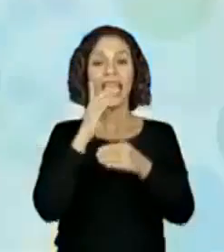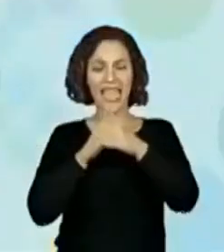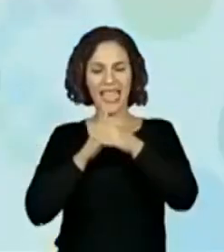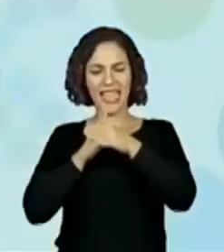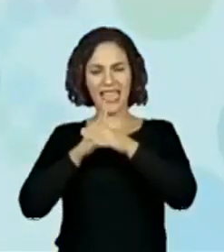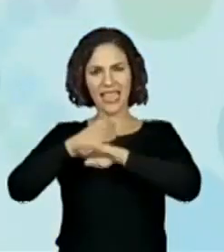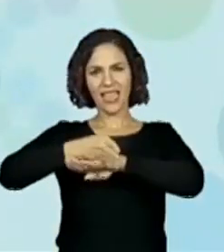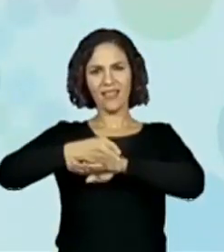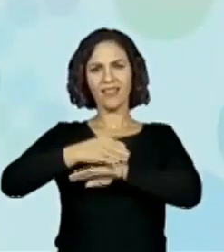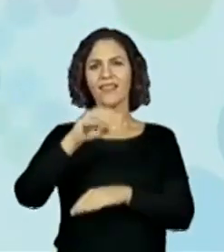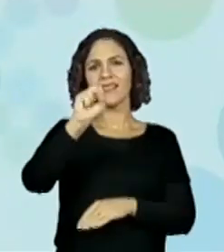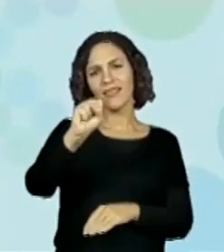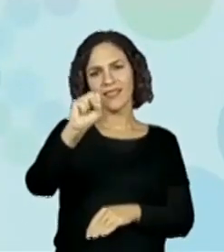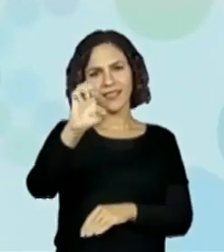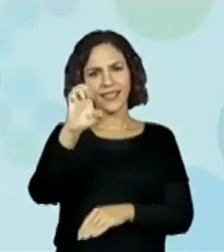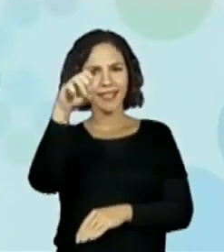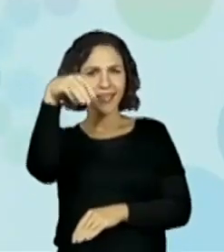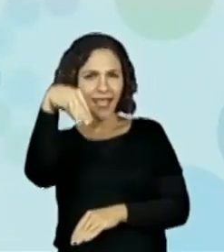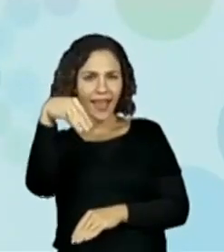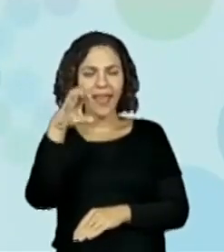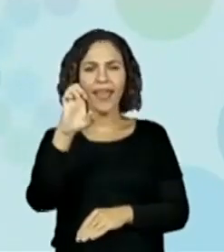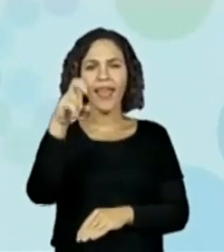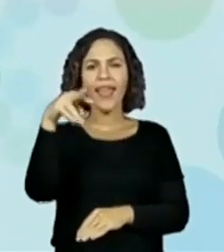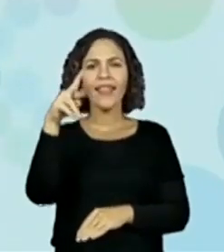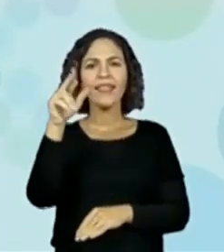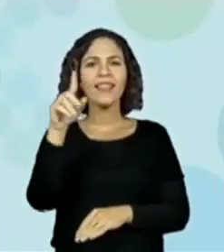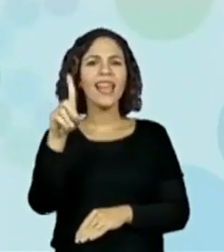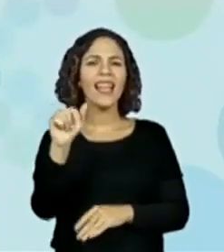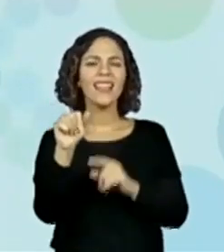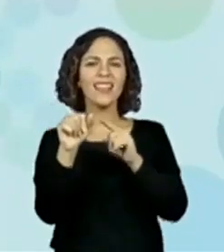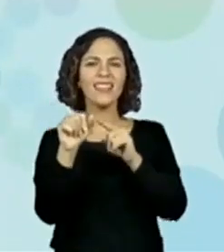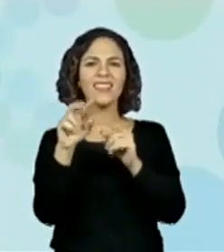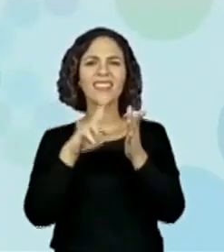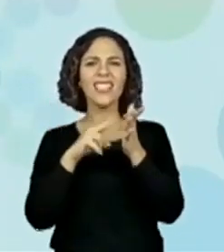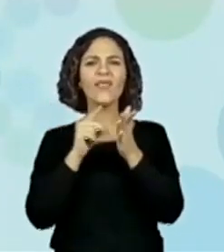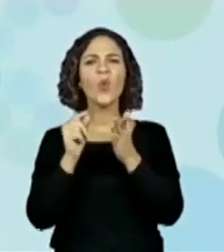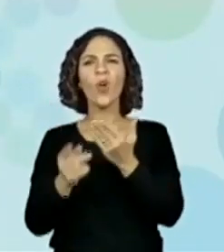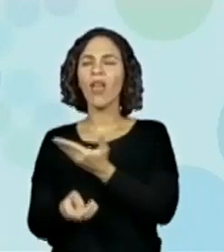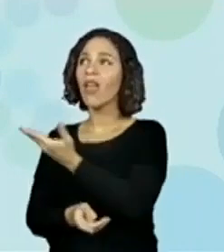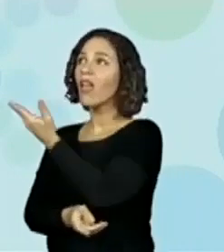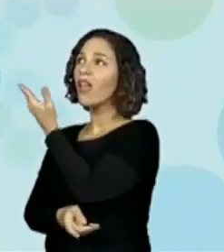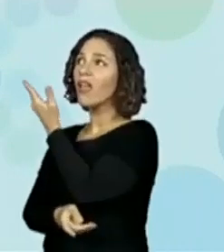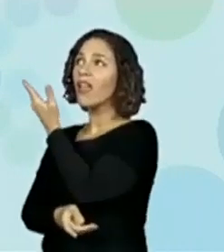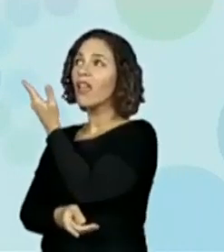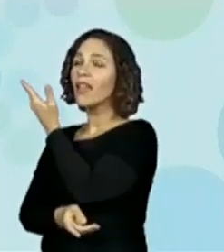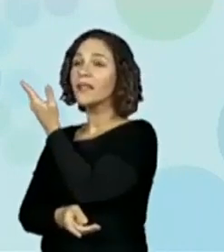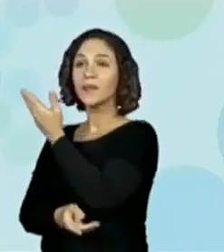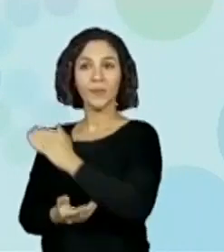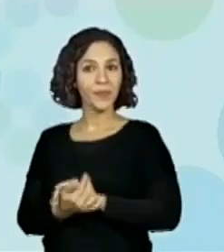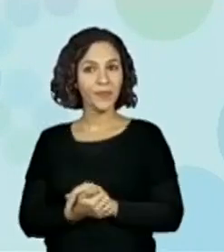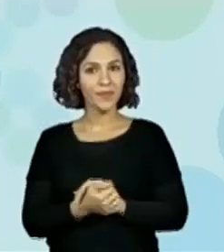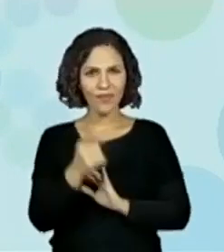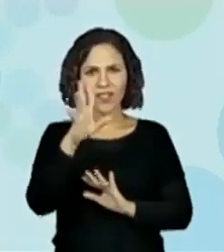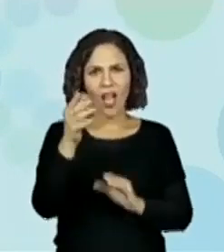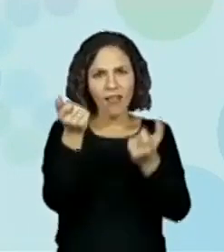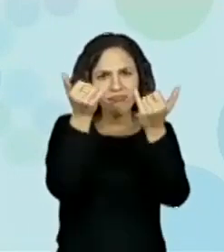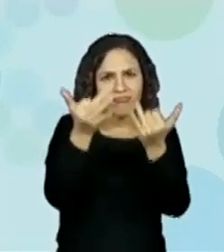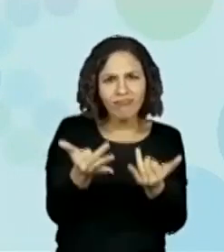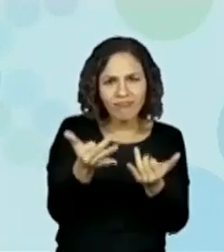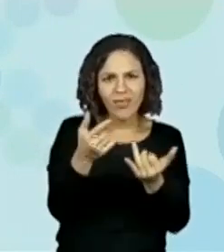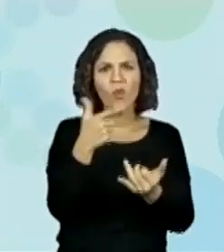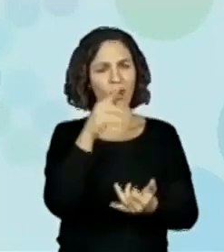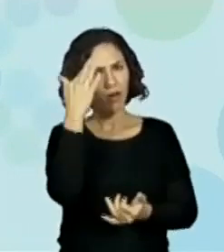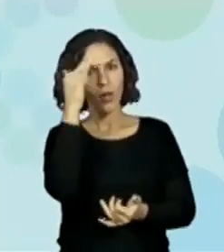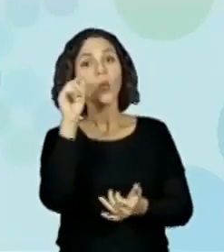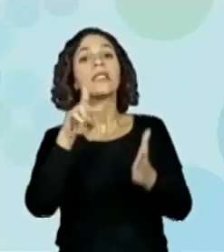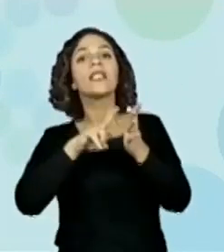aqui, ó. Você sabe o que significa esse sem entrada? É algo que você conhece, já falaram para você. Você consegue